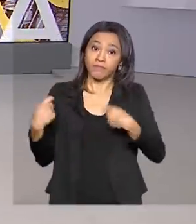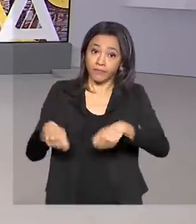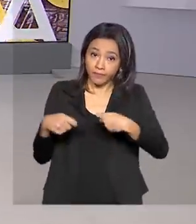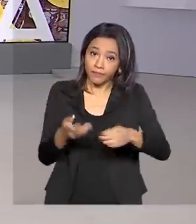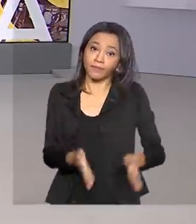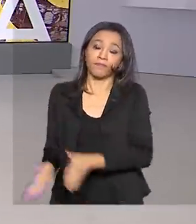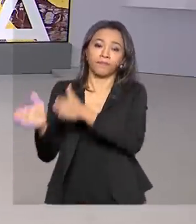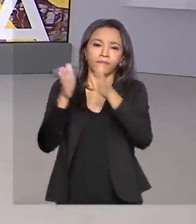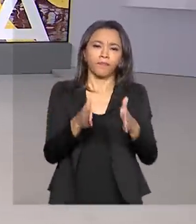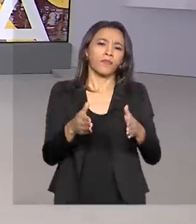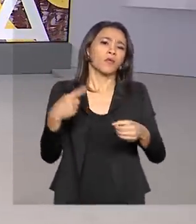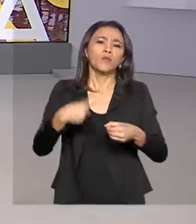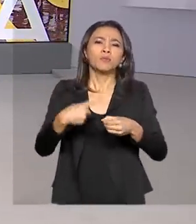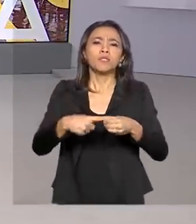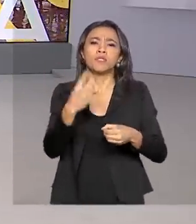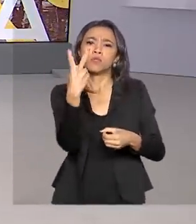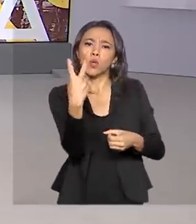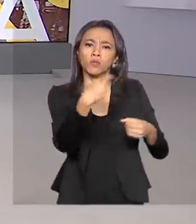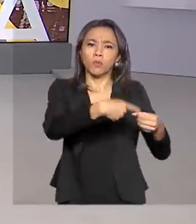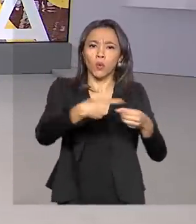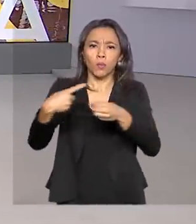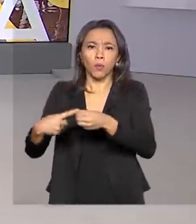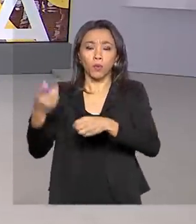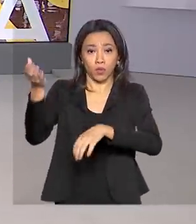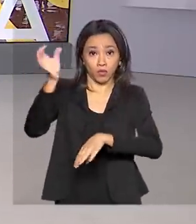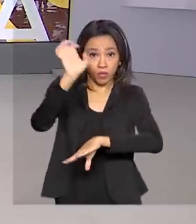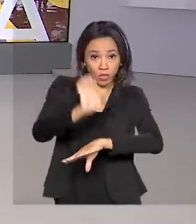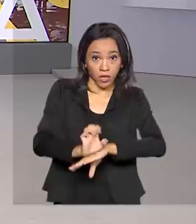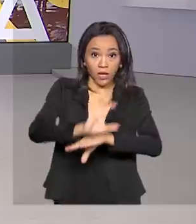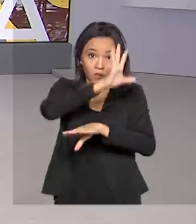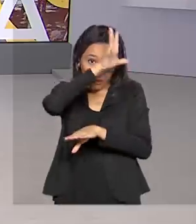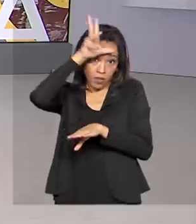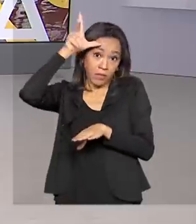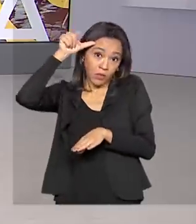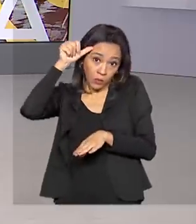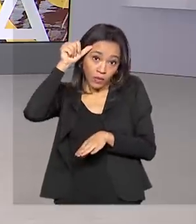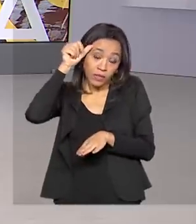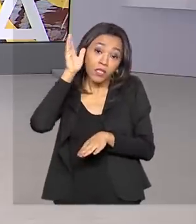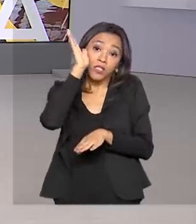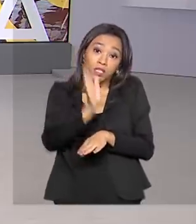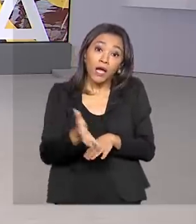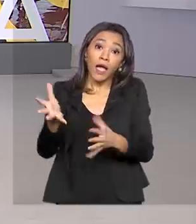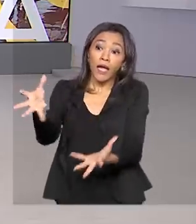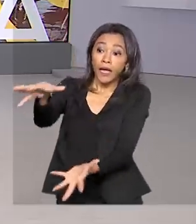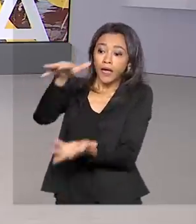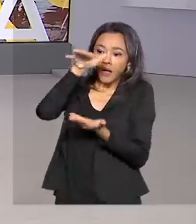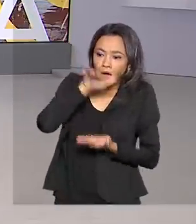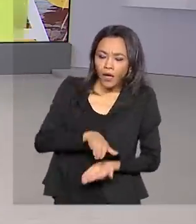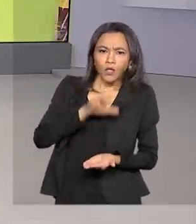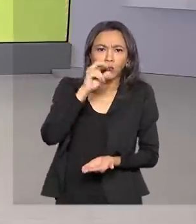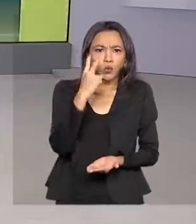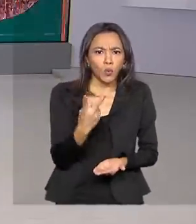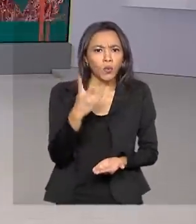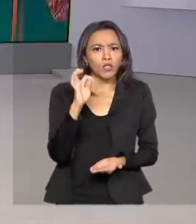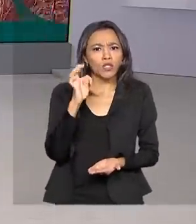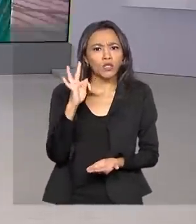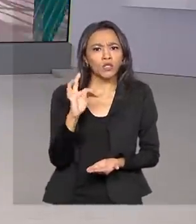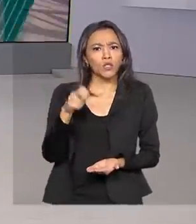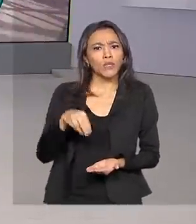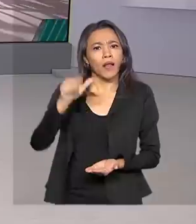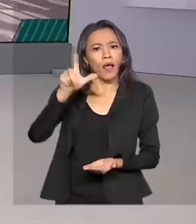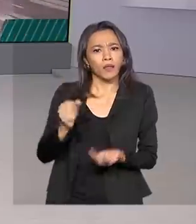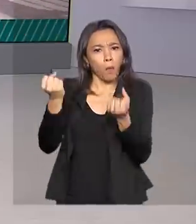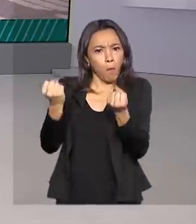Os municípios de São Gabriel da Cachoeira e Tabatinga, no Amazonas, receberam duas toneladas de equipamentos, além de